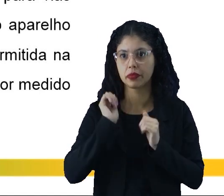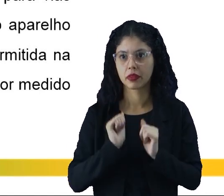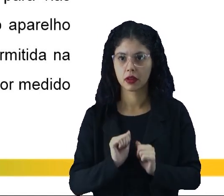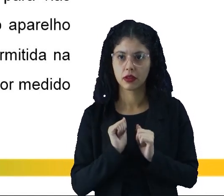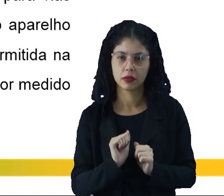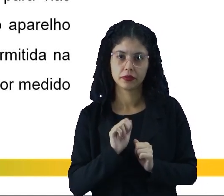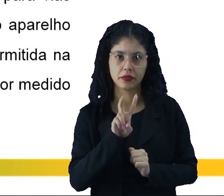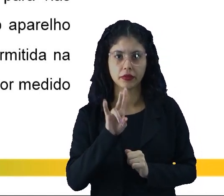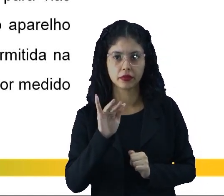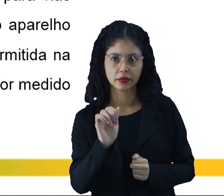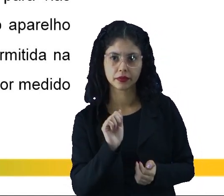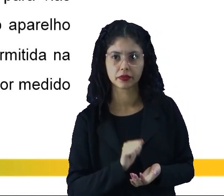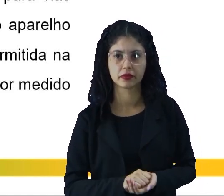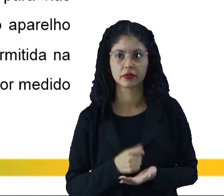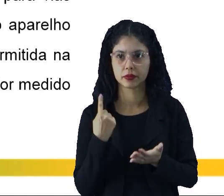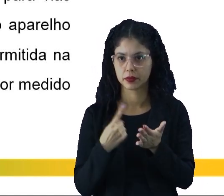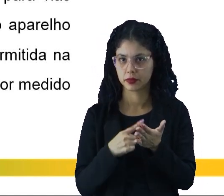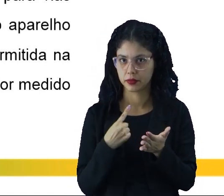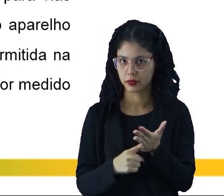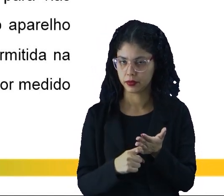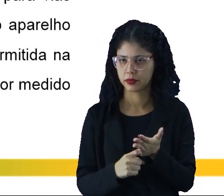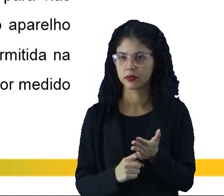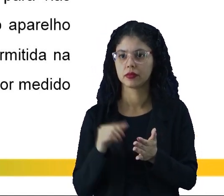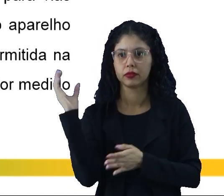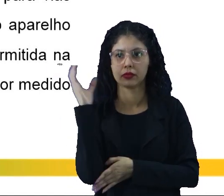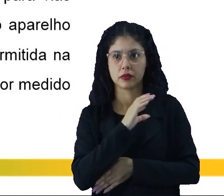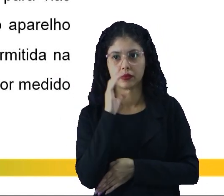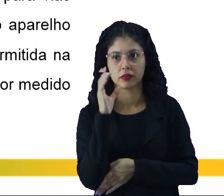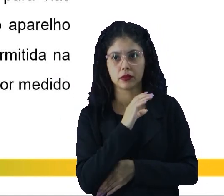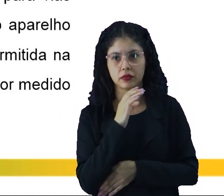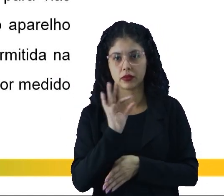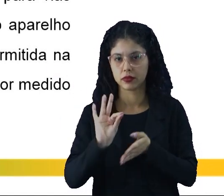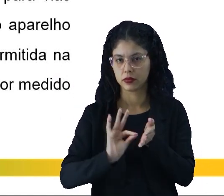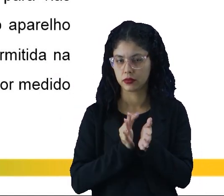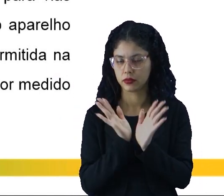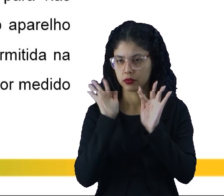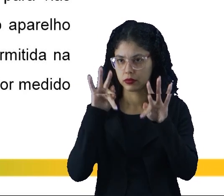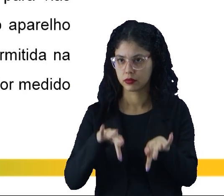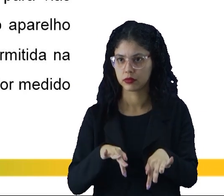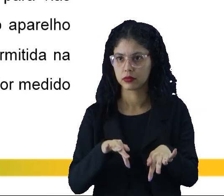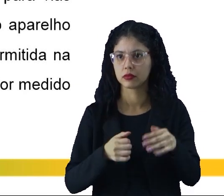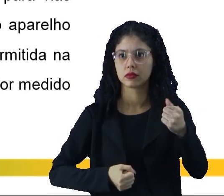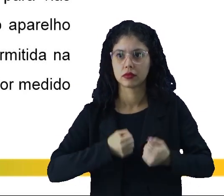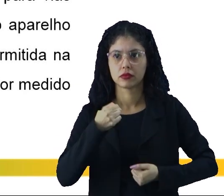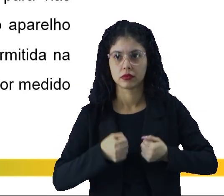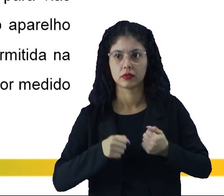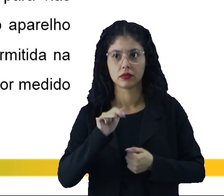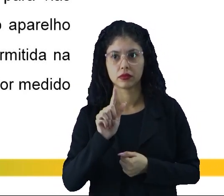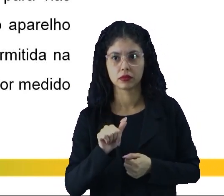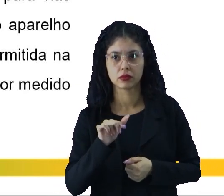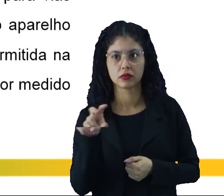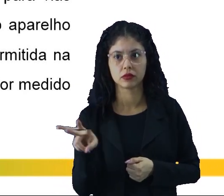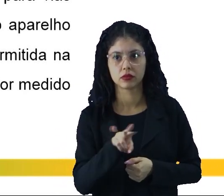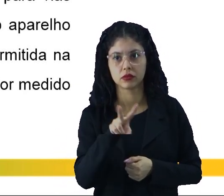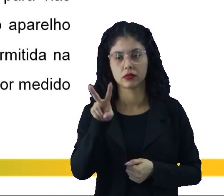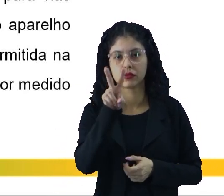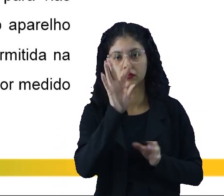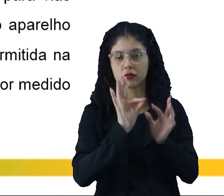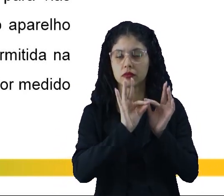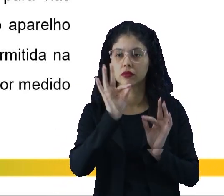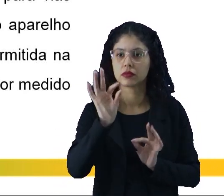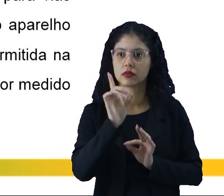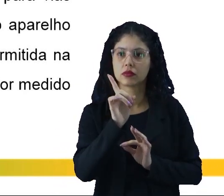permitida na via. Considere que a velocidade final registrada do carro é o valor